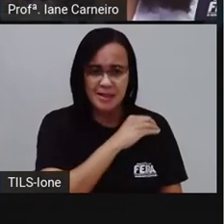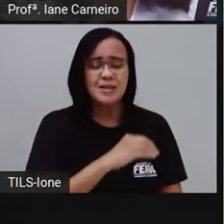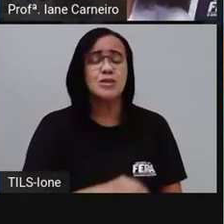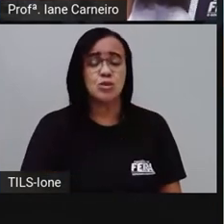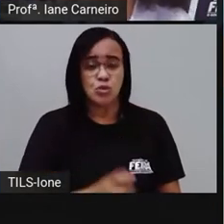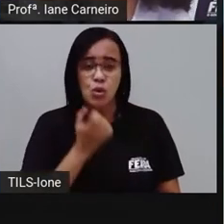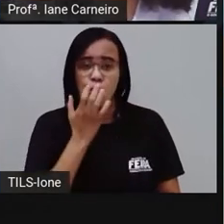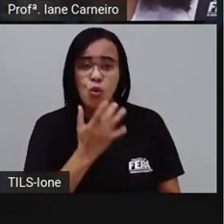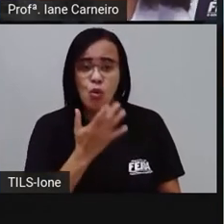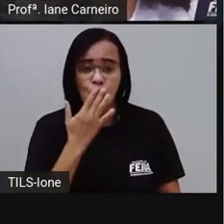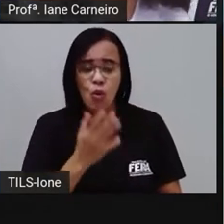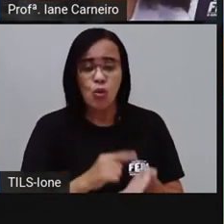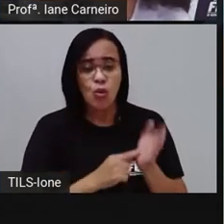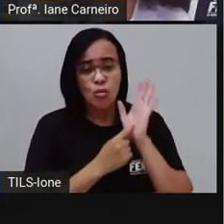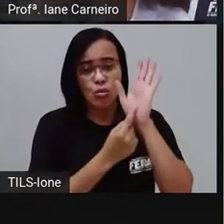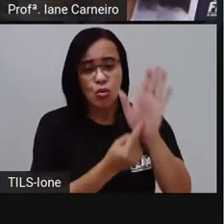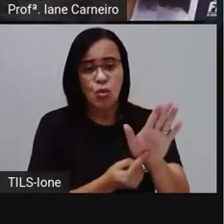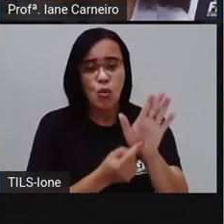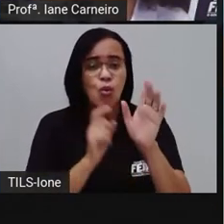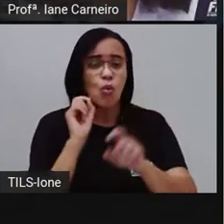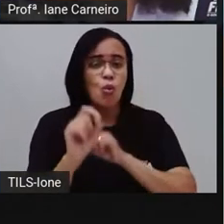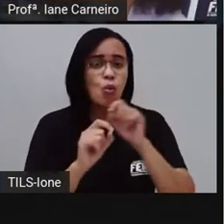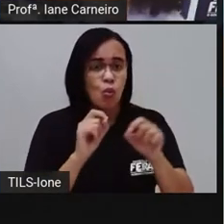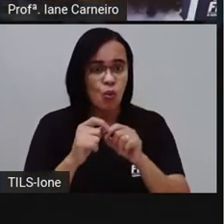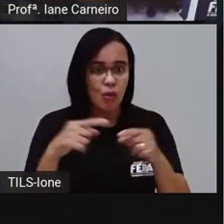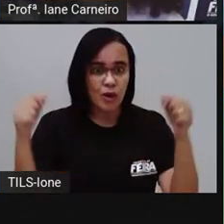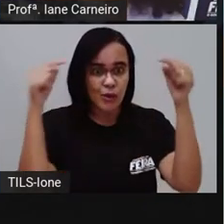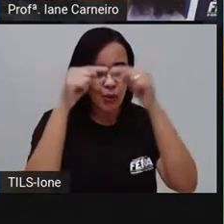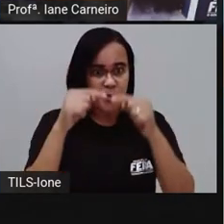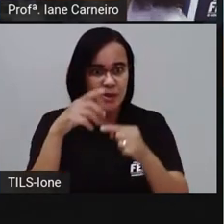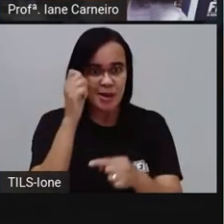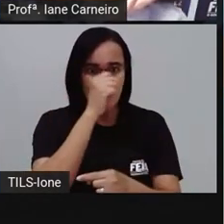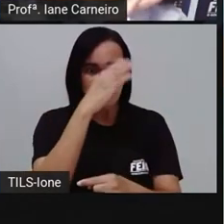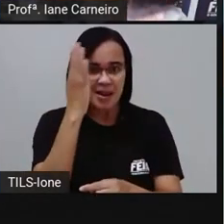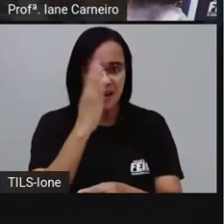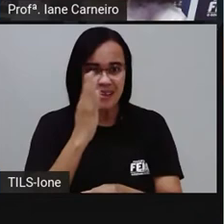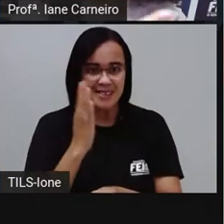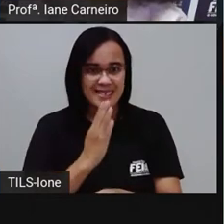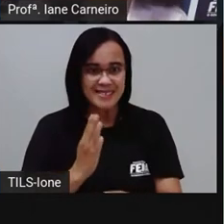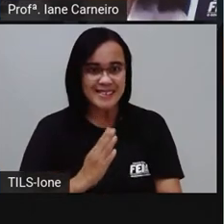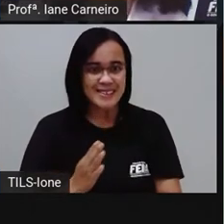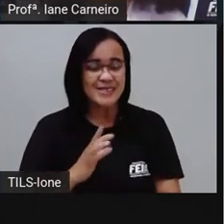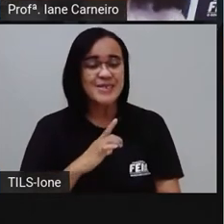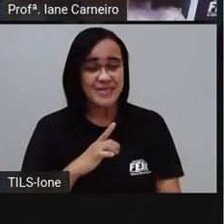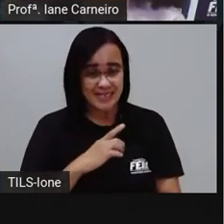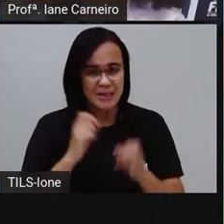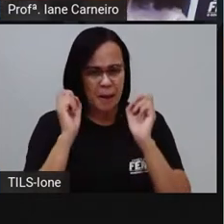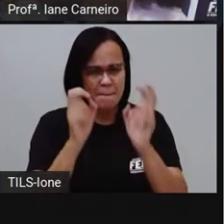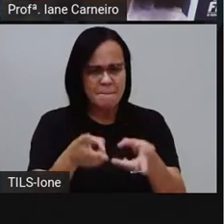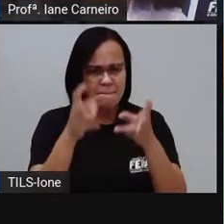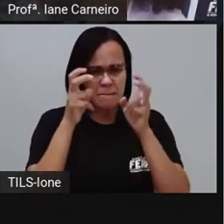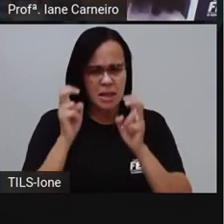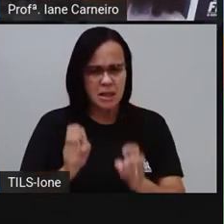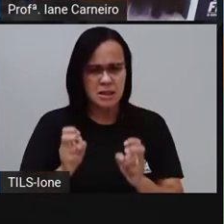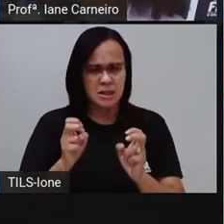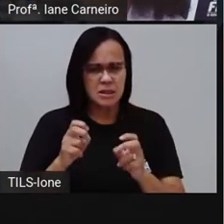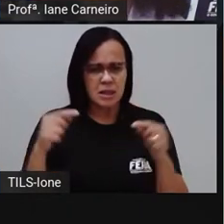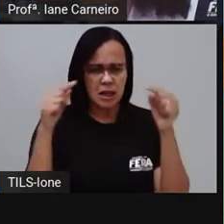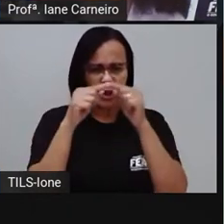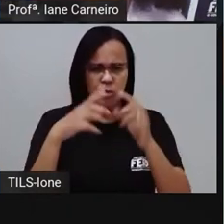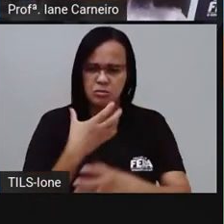que mostram, cores bem brasileiras, né? Que a gente percebe na nossa natureza